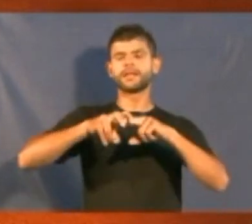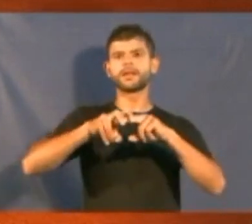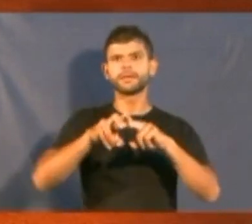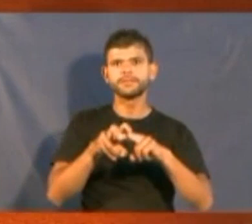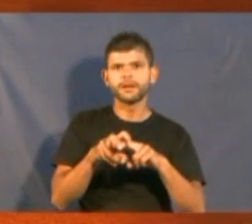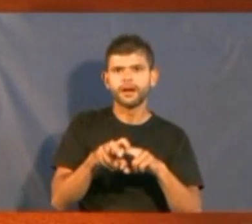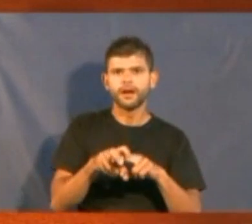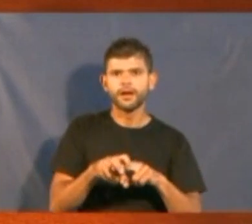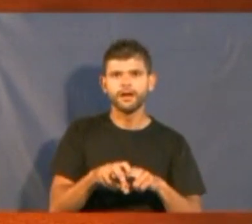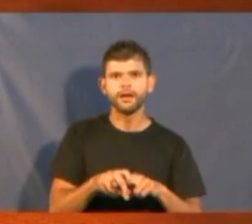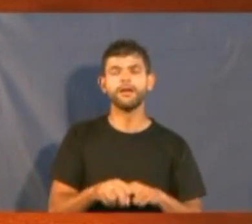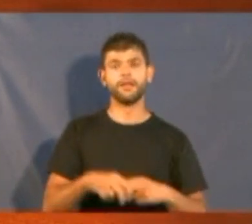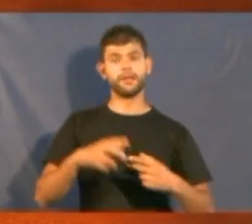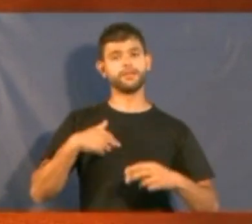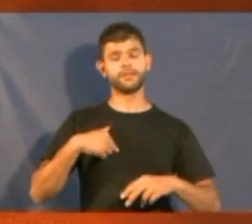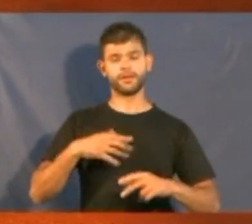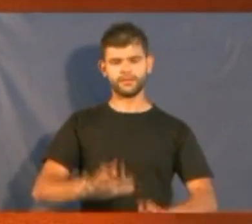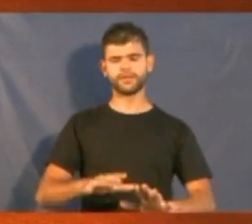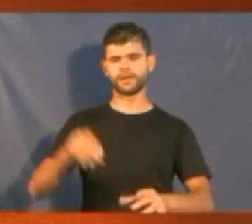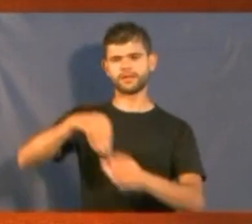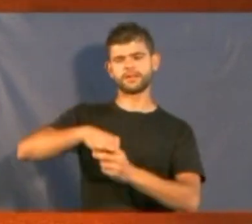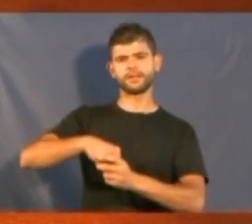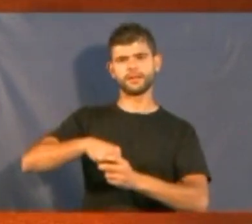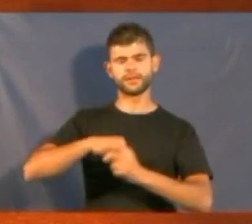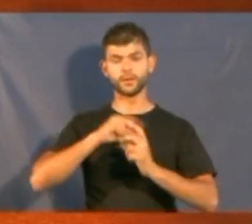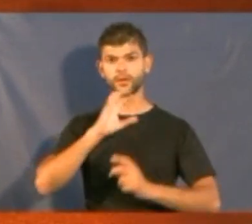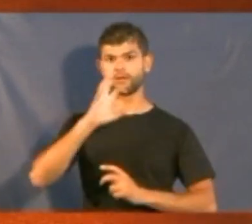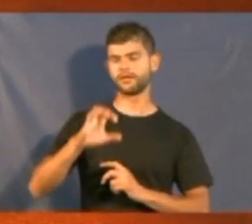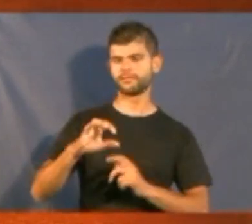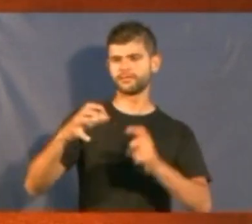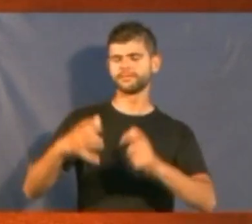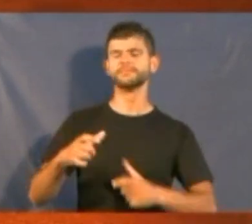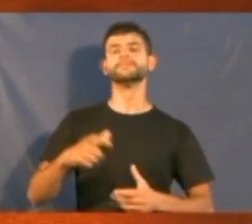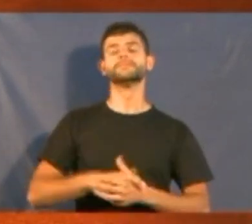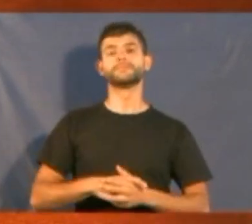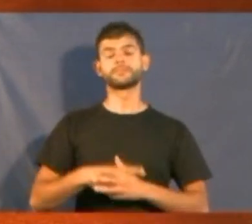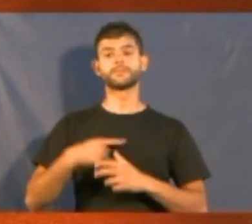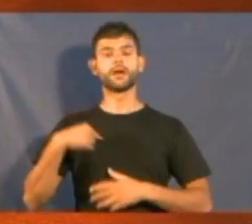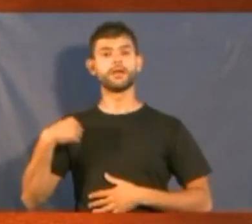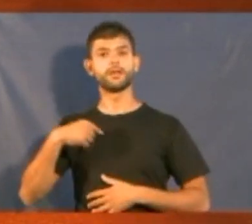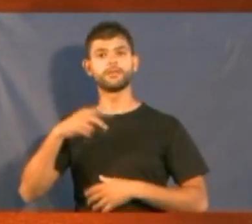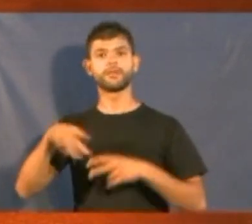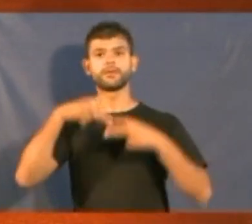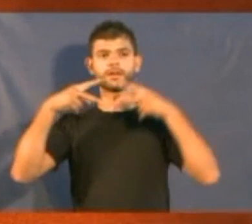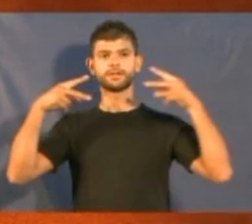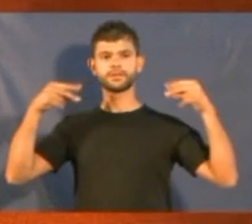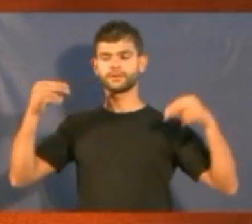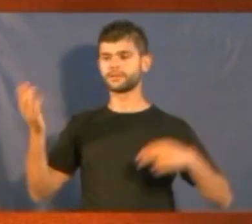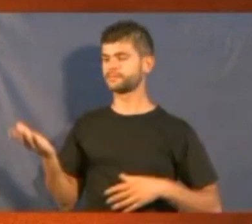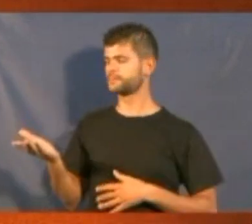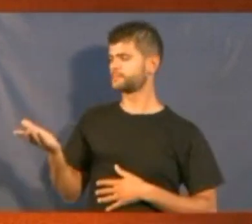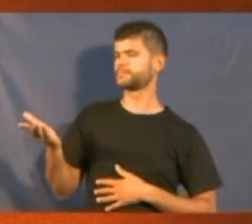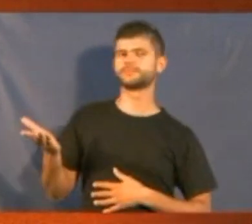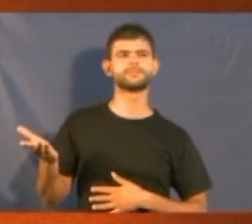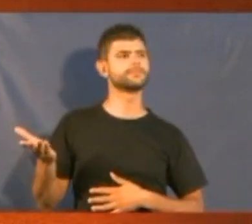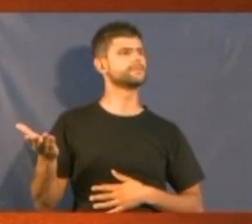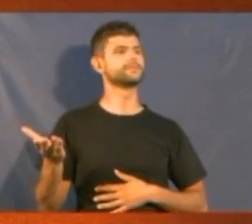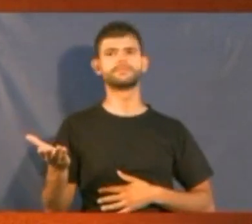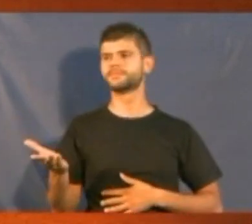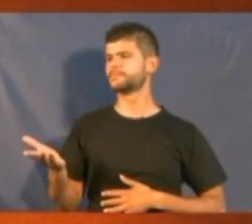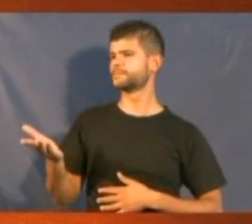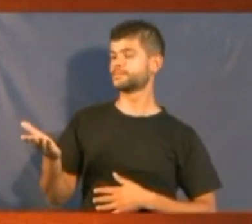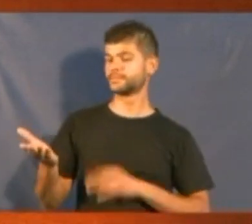fiquei naquela situação horrorosa. Lá veio o garçom com a bandeja de café. E perverso,